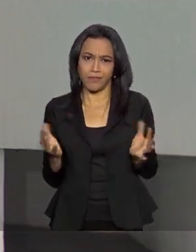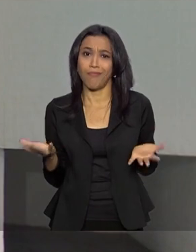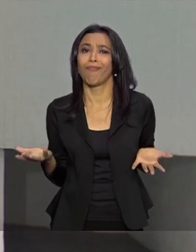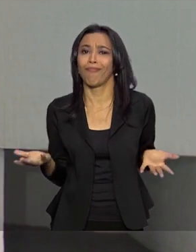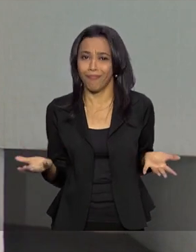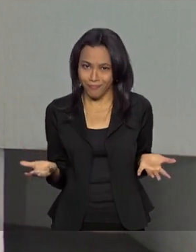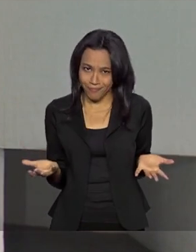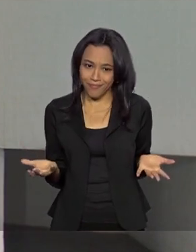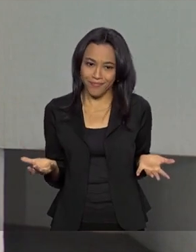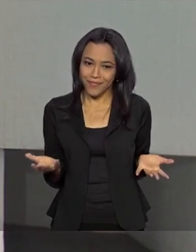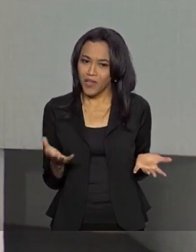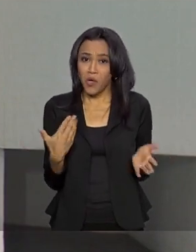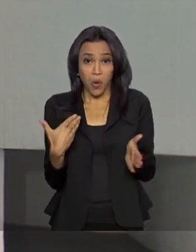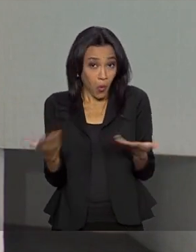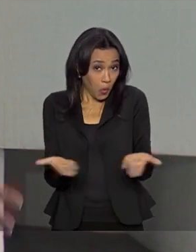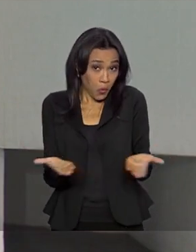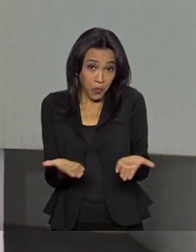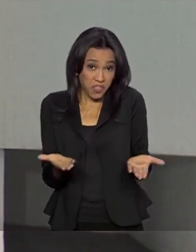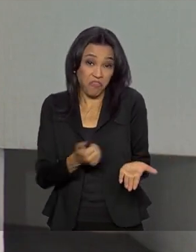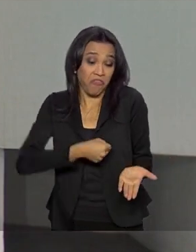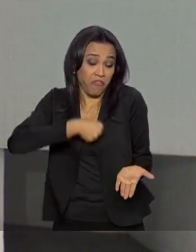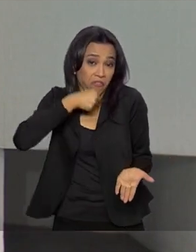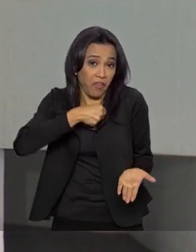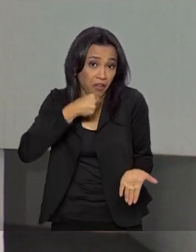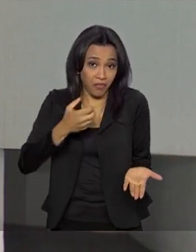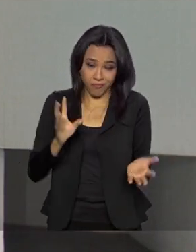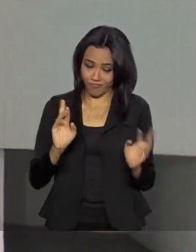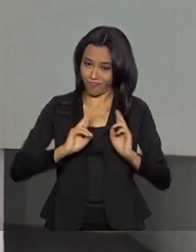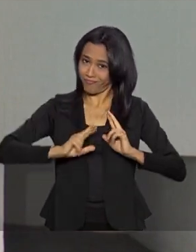Hoje ninguém mais se considera velho.